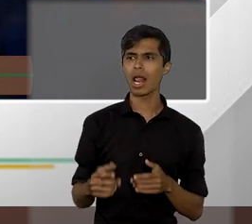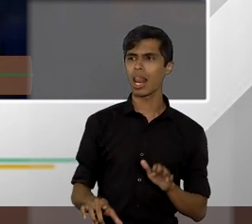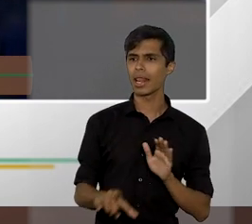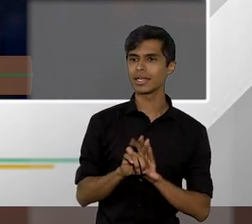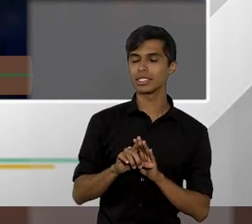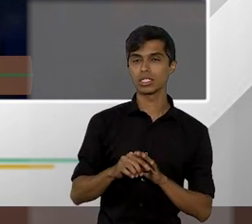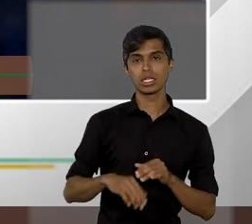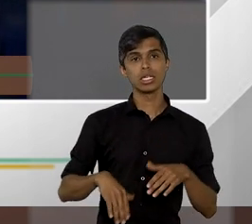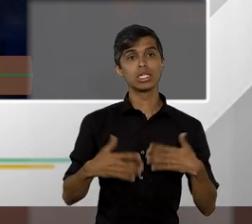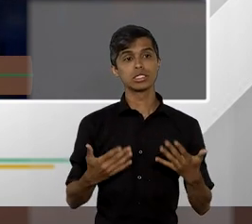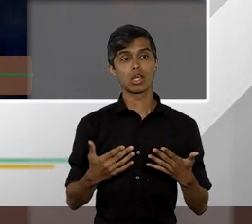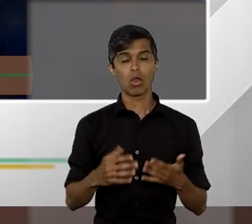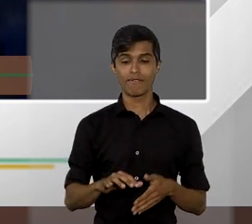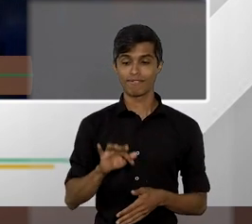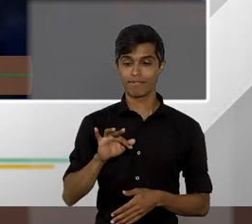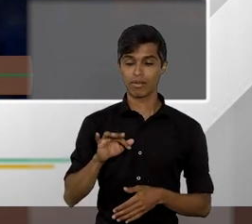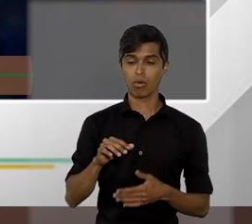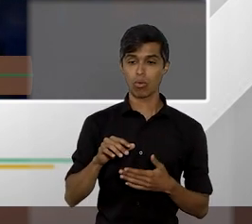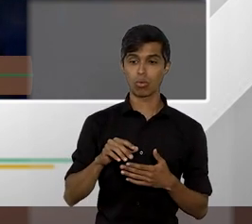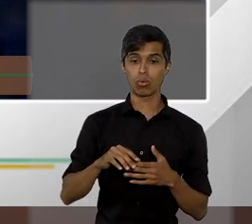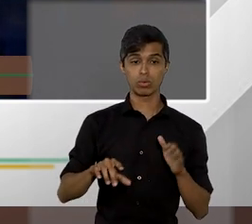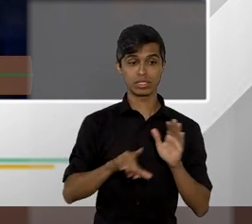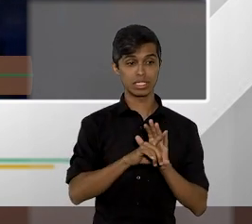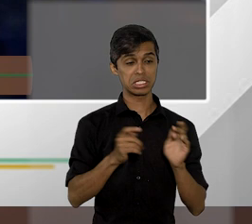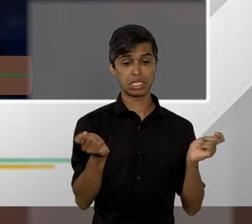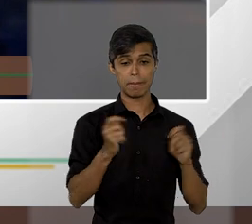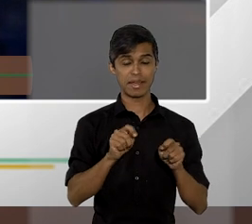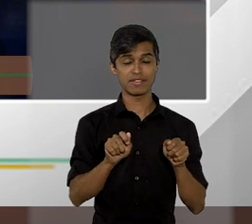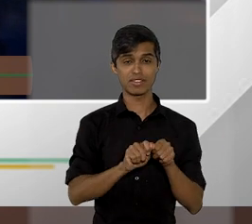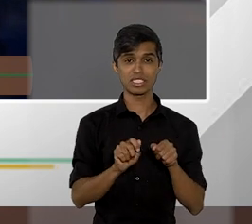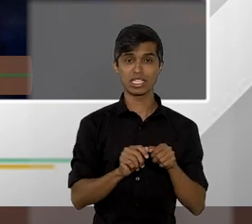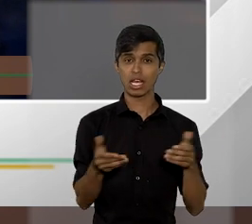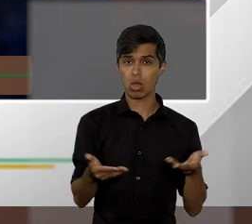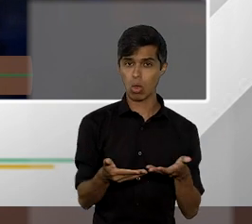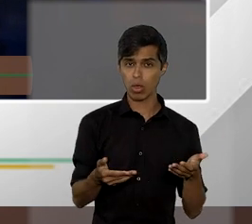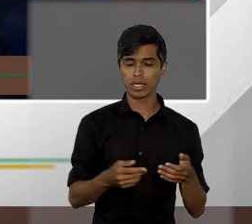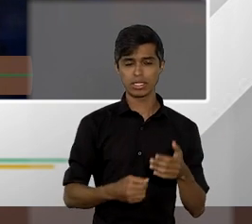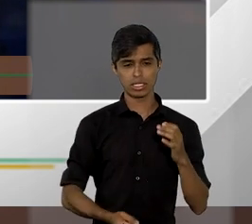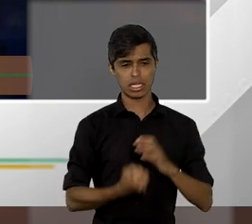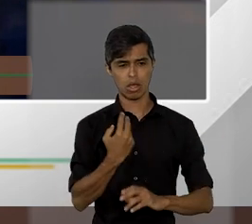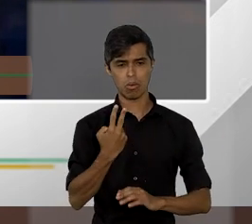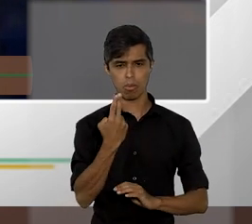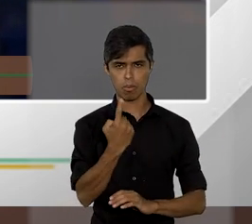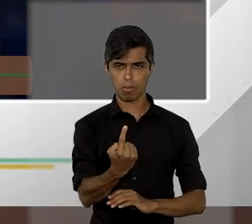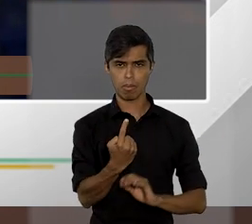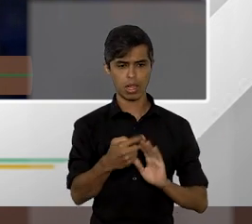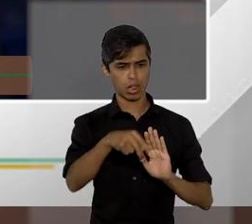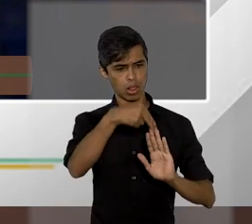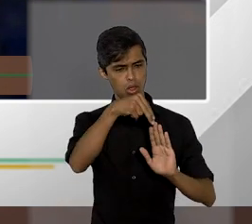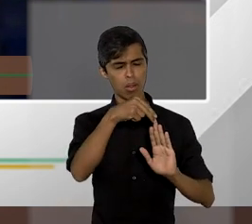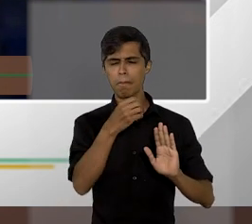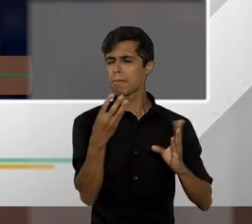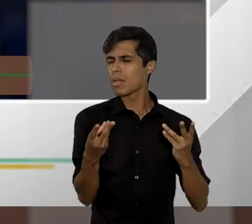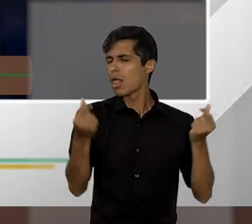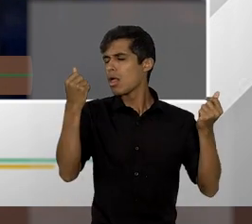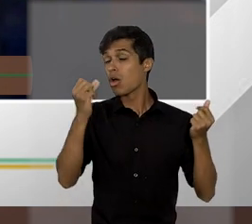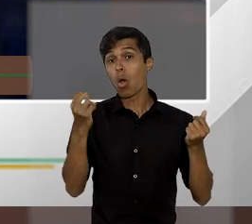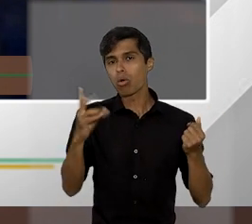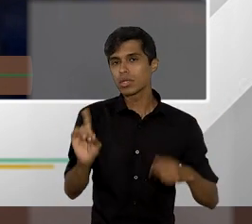legislador tem agora a faca e o queijo na mão para construir uma norma maravilhosa ou não